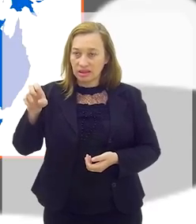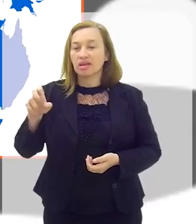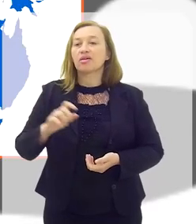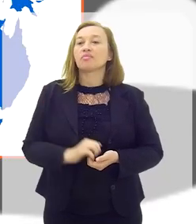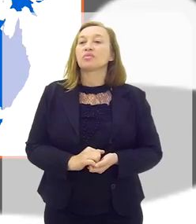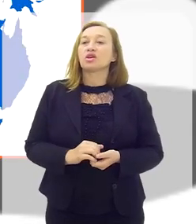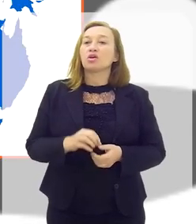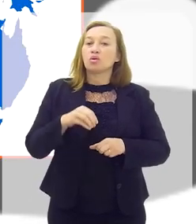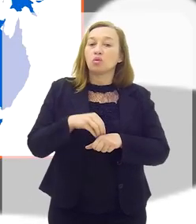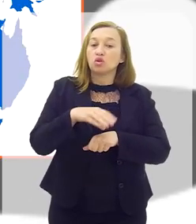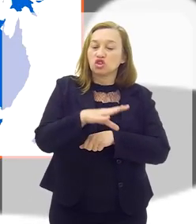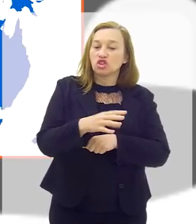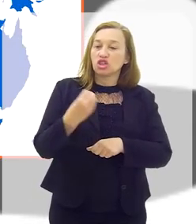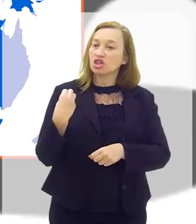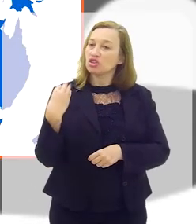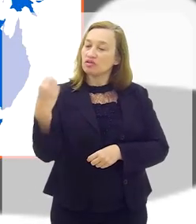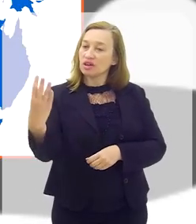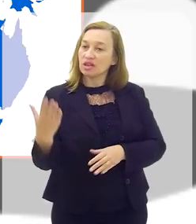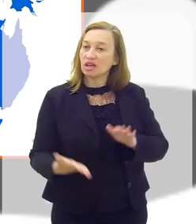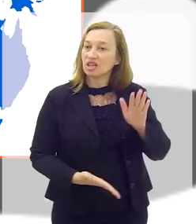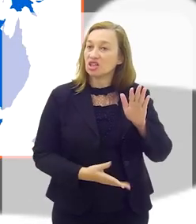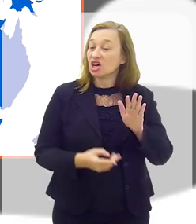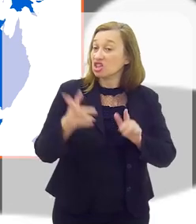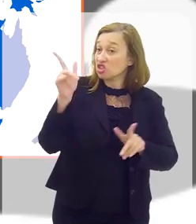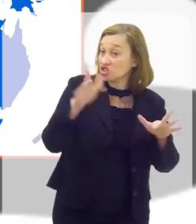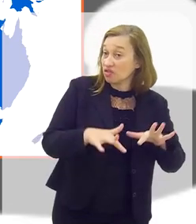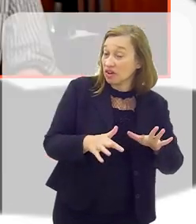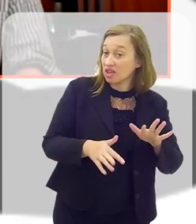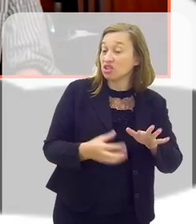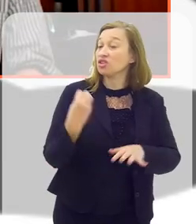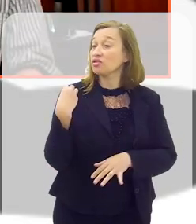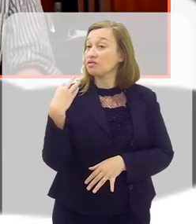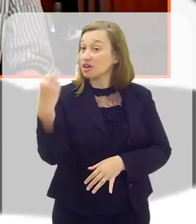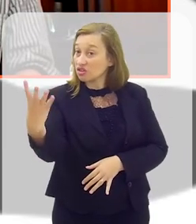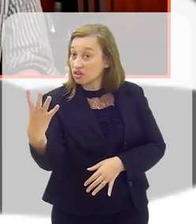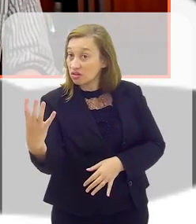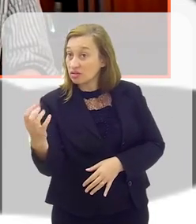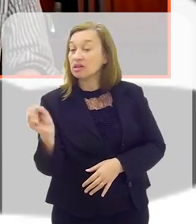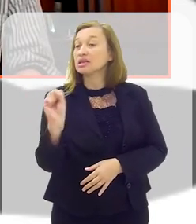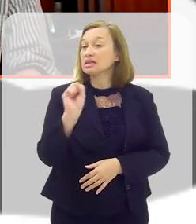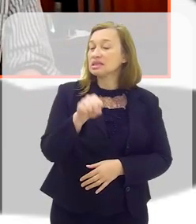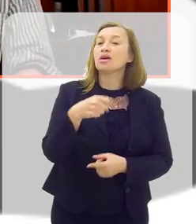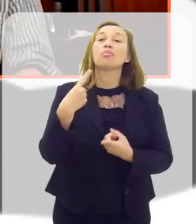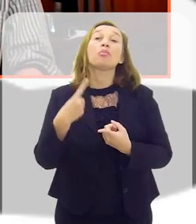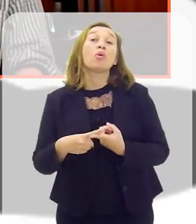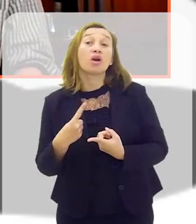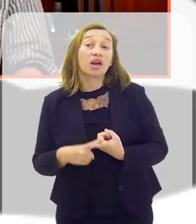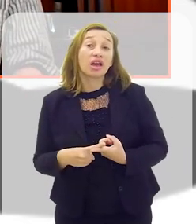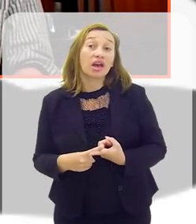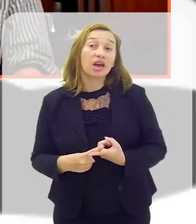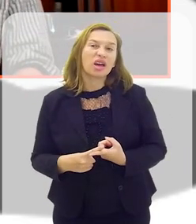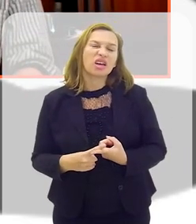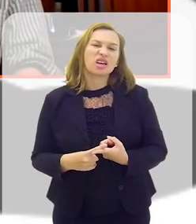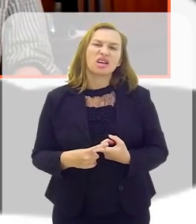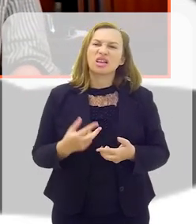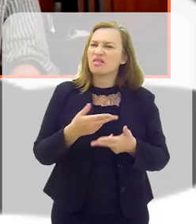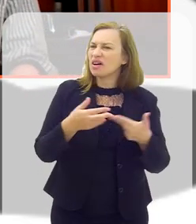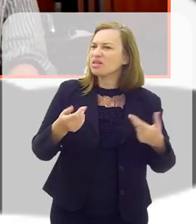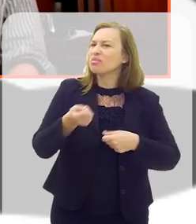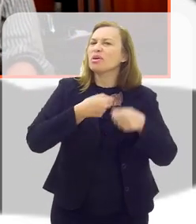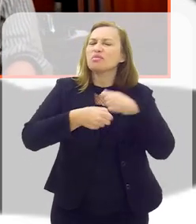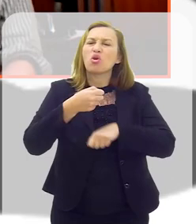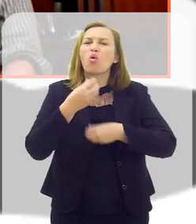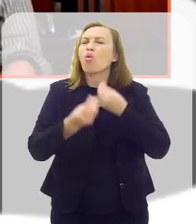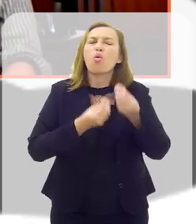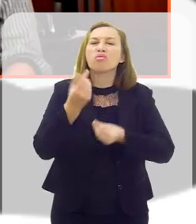Então, o Dicas de Viagem é diferente do Viajando? É. Por que, Baiar? Não é muita coisa para